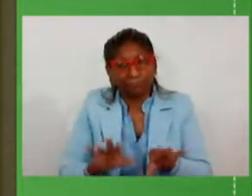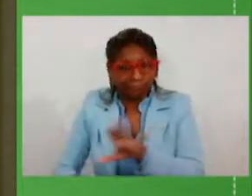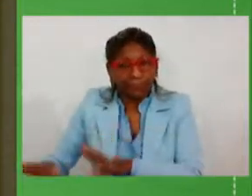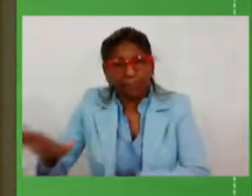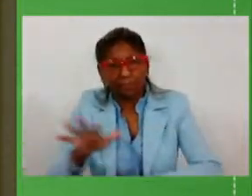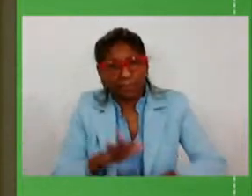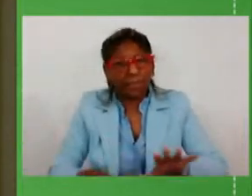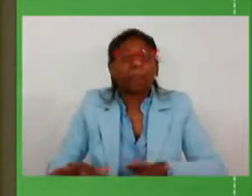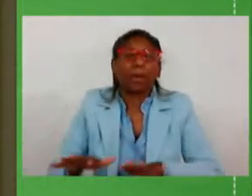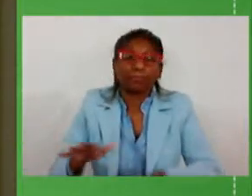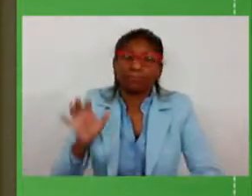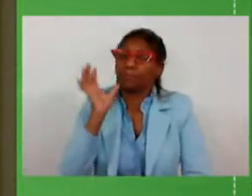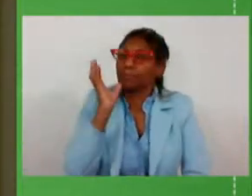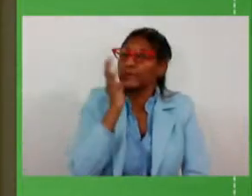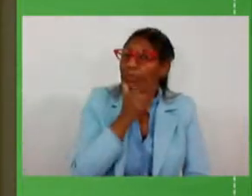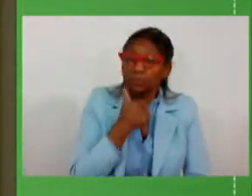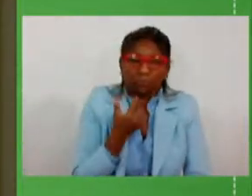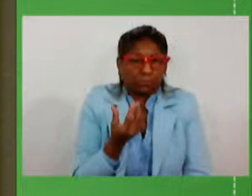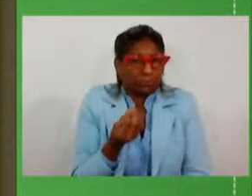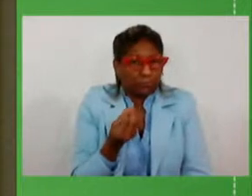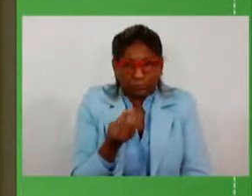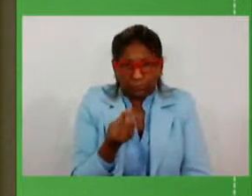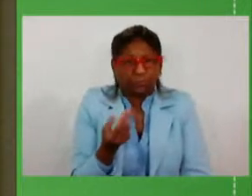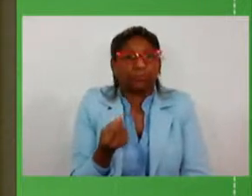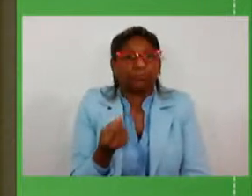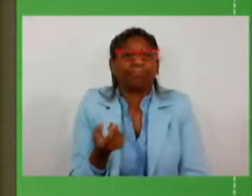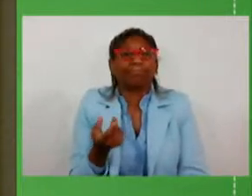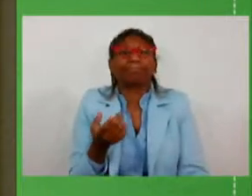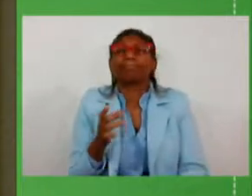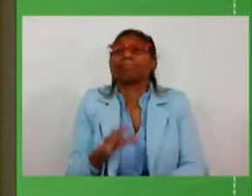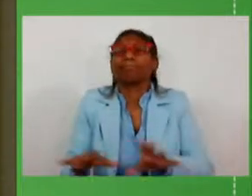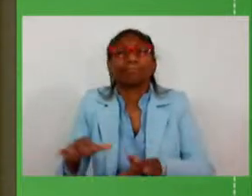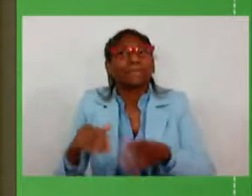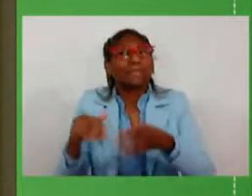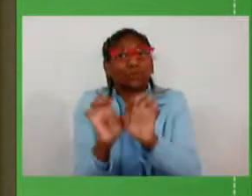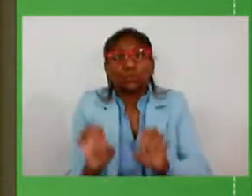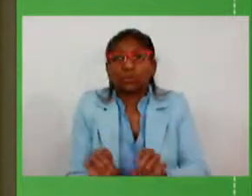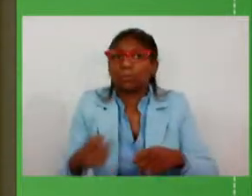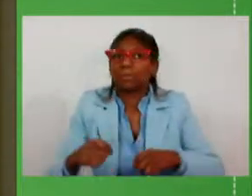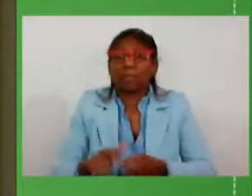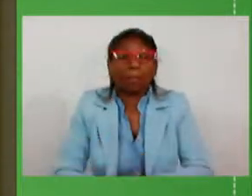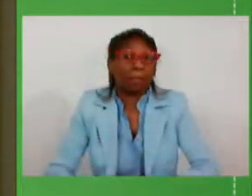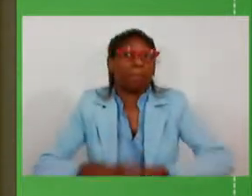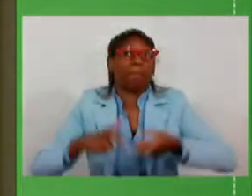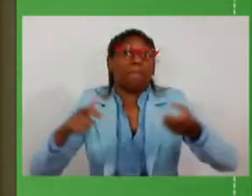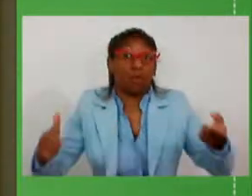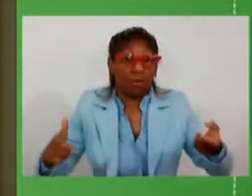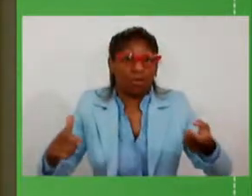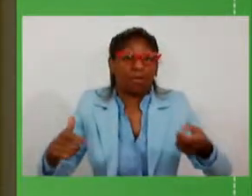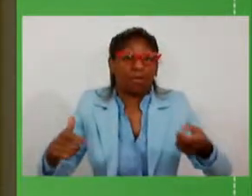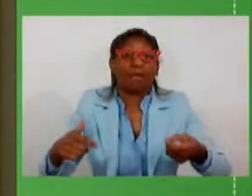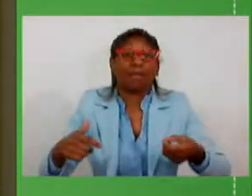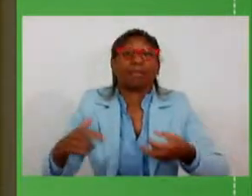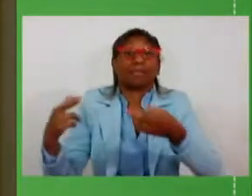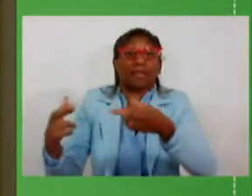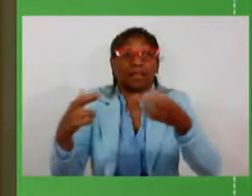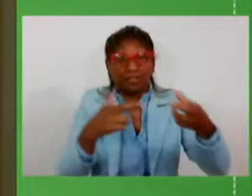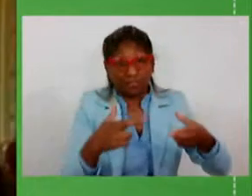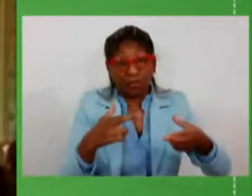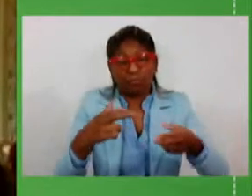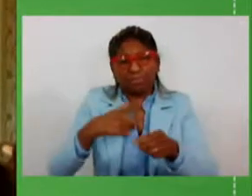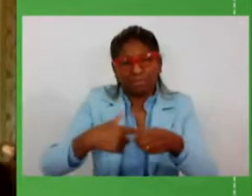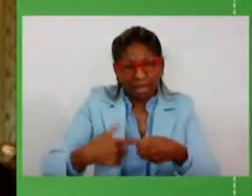solução de longo prazo para gargalos de infraestrutura, nesta região, que eu poderia dizer, região metropolitana,